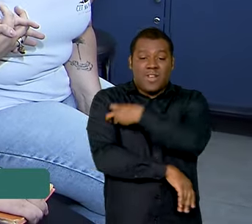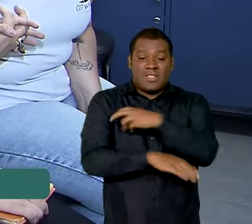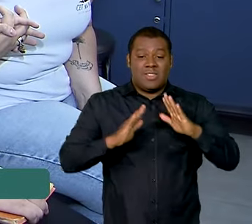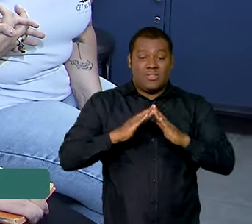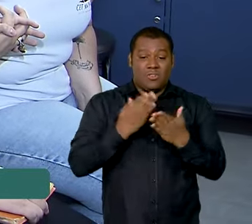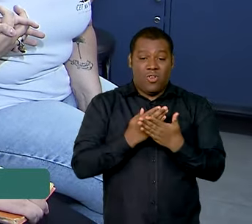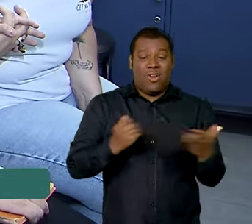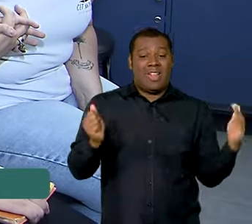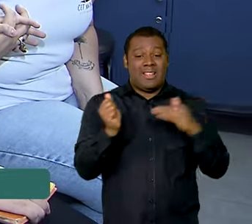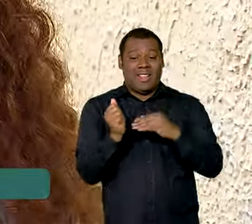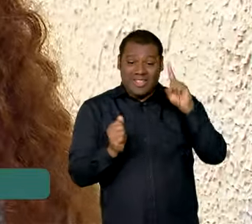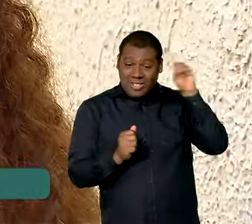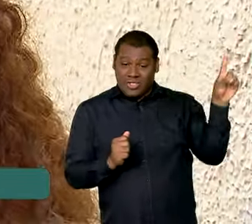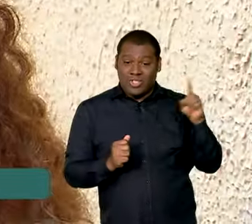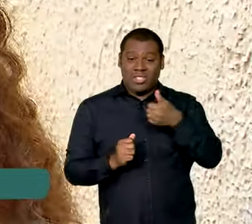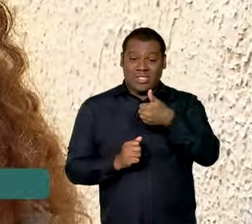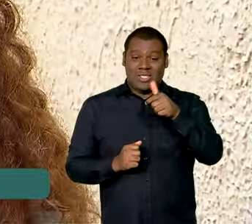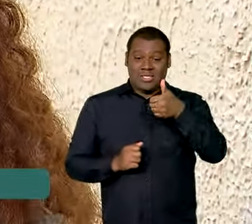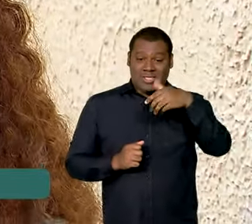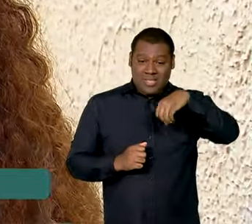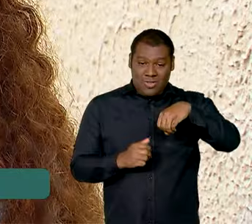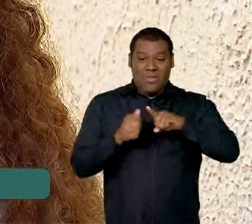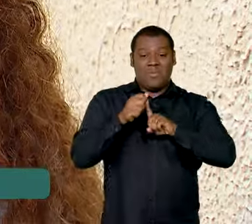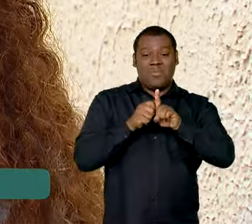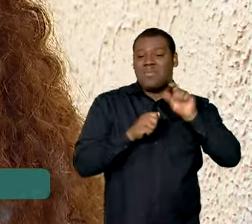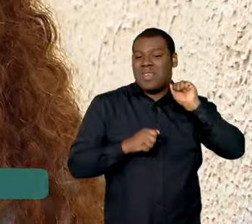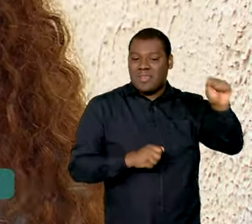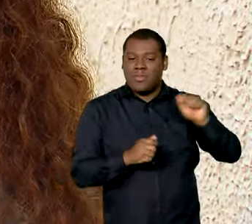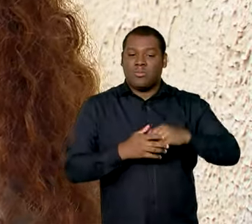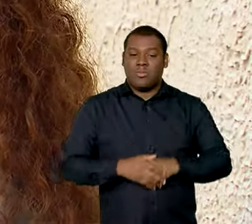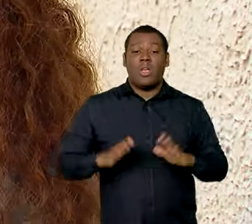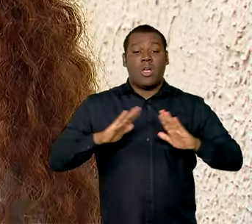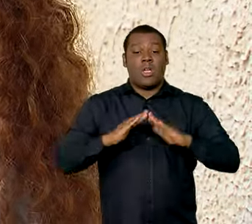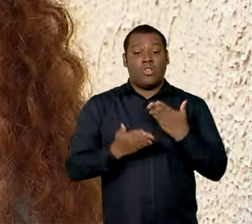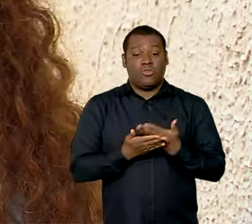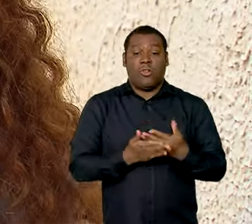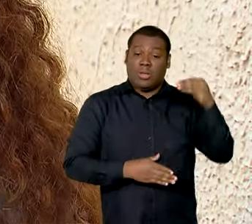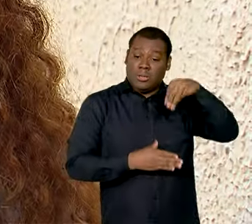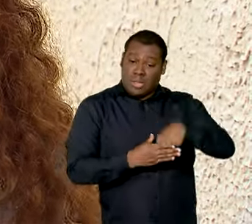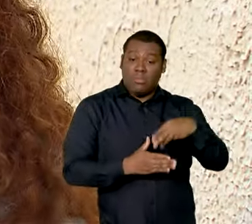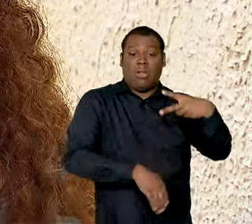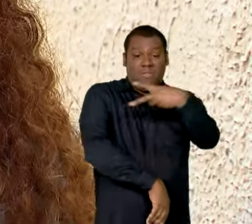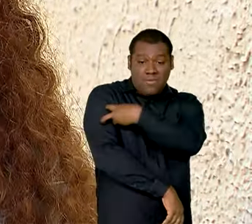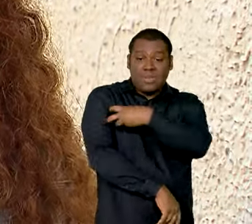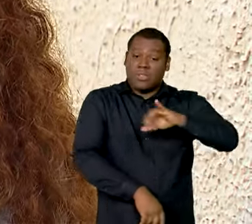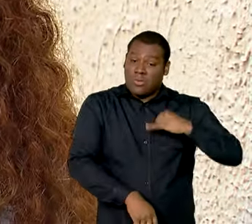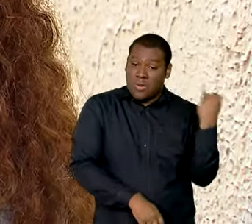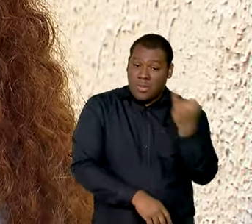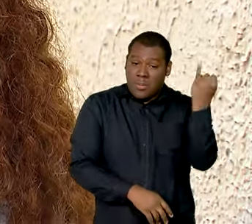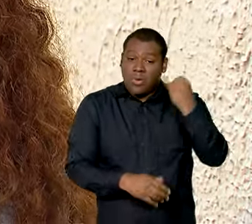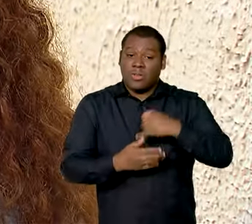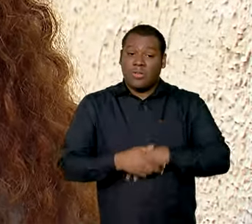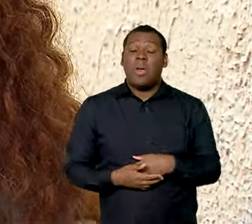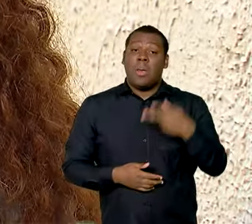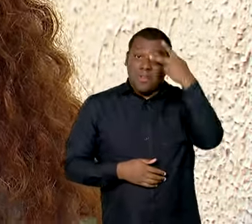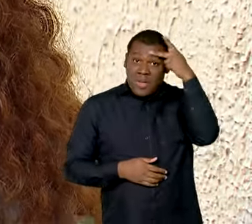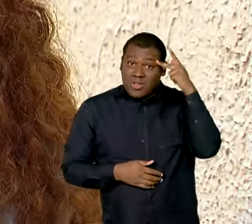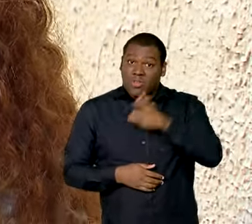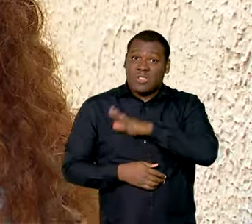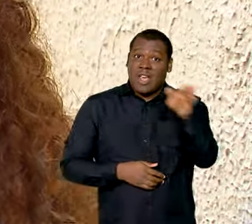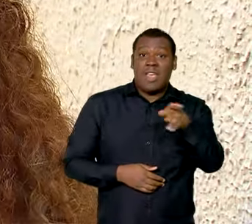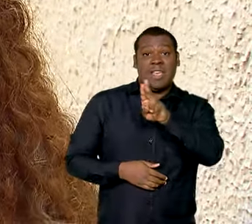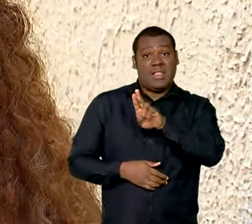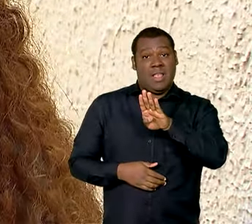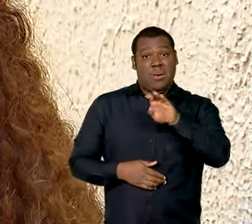19 de abril. Eu acho muito importante a vacinação na escola. Ajuda muito pessoas que não conseguem ir para o postinho, tomar a vacina.